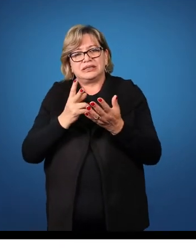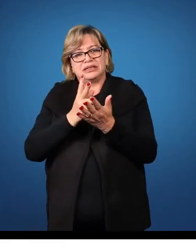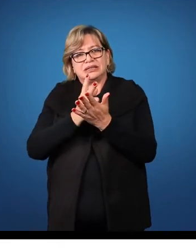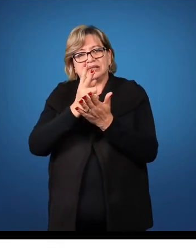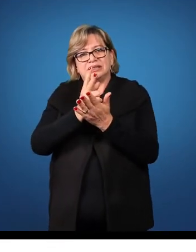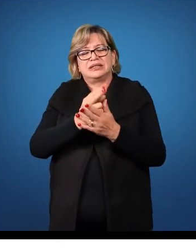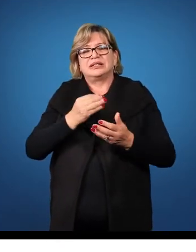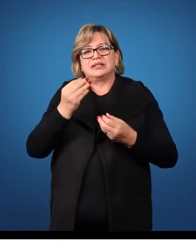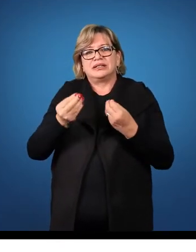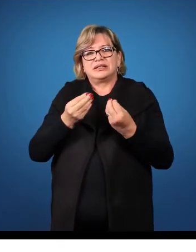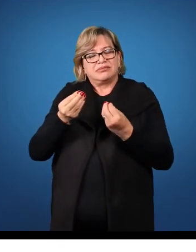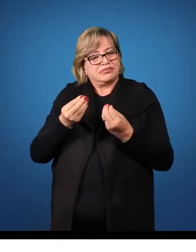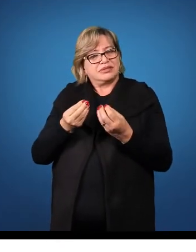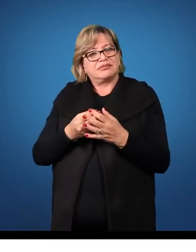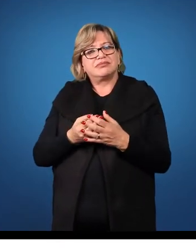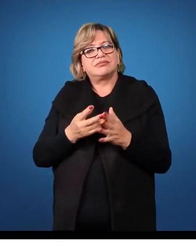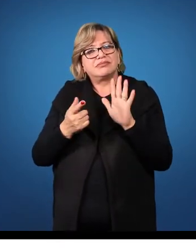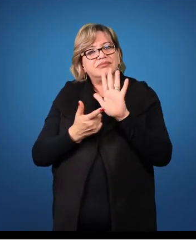fomos.